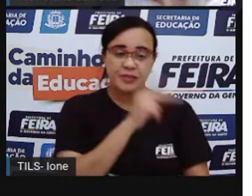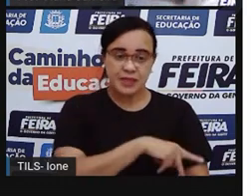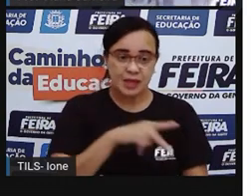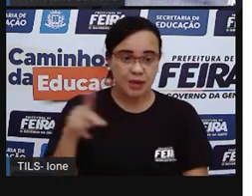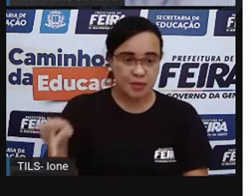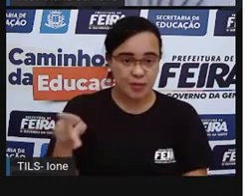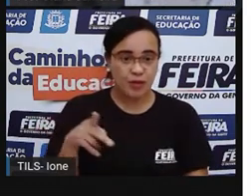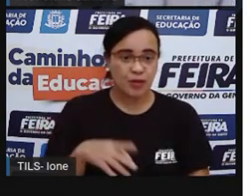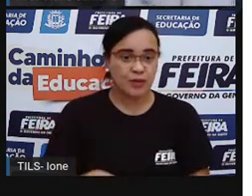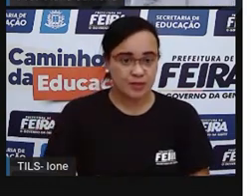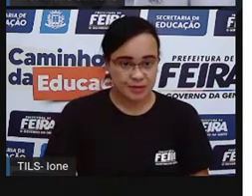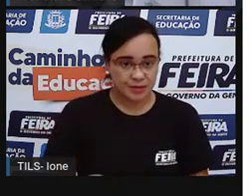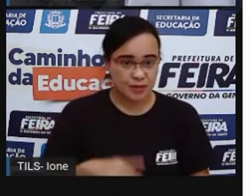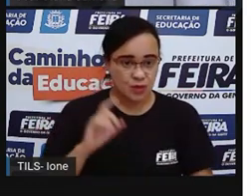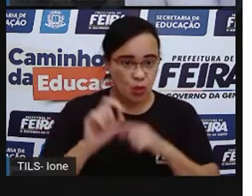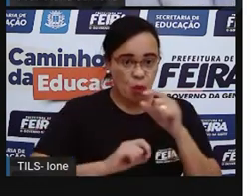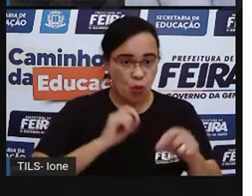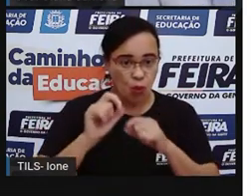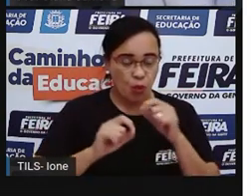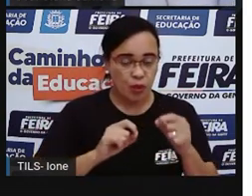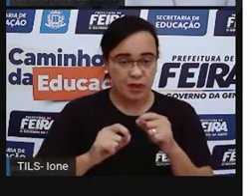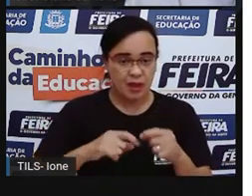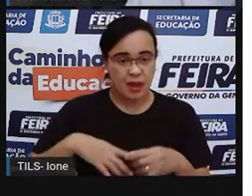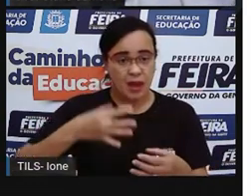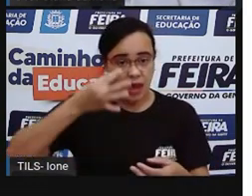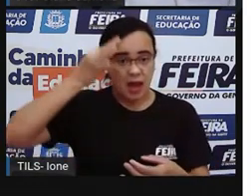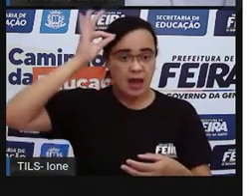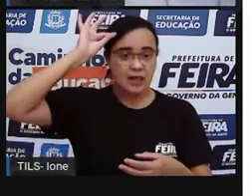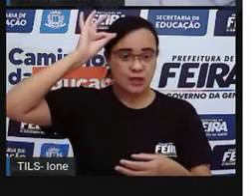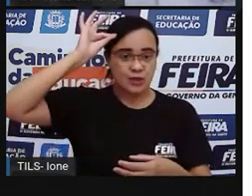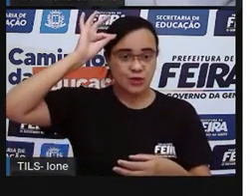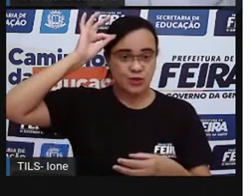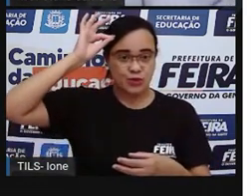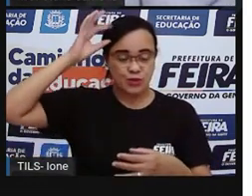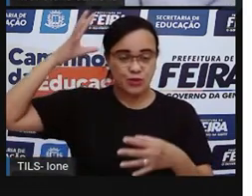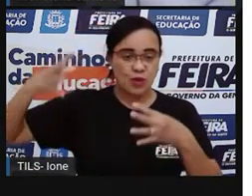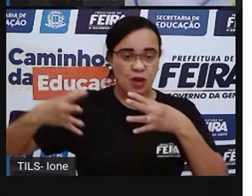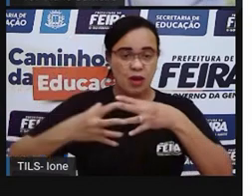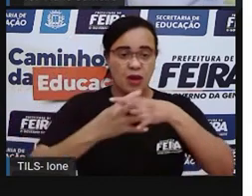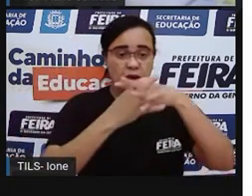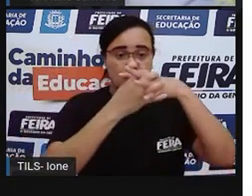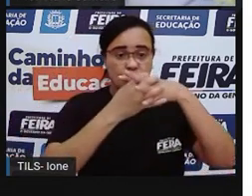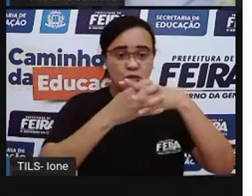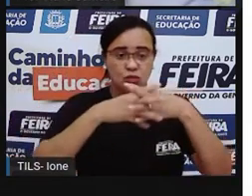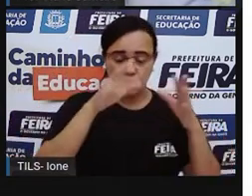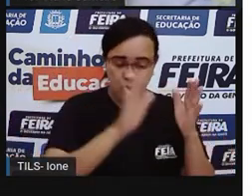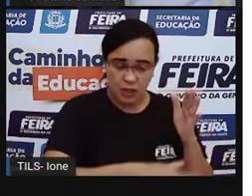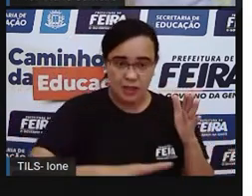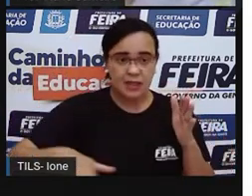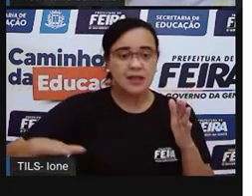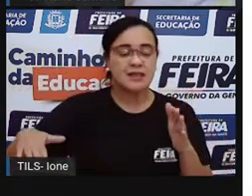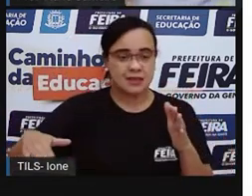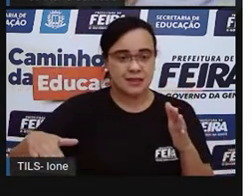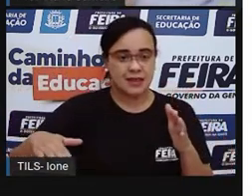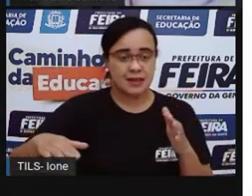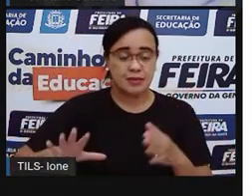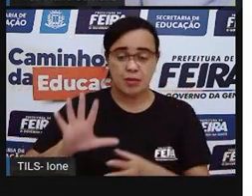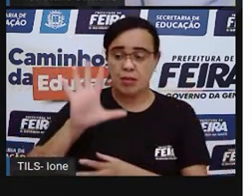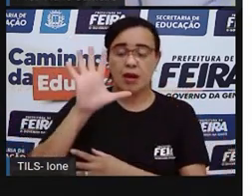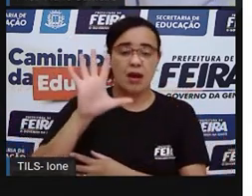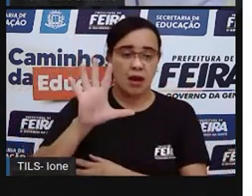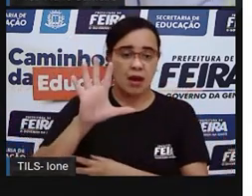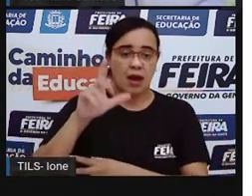de mãos dadas sejam os adultos de mãos dadas com as crianças, né? E a mão maior, de azul,